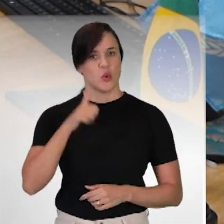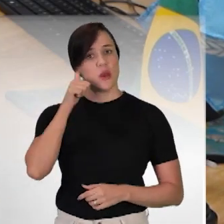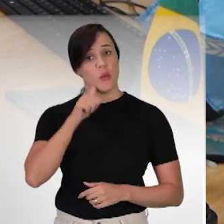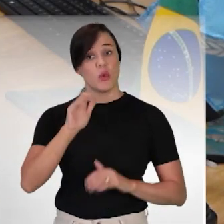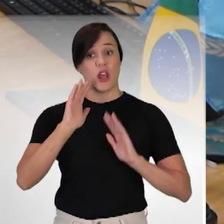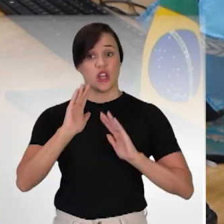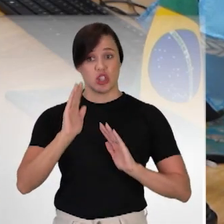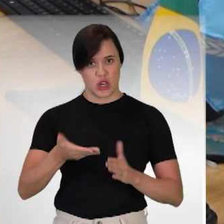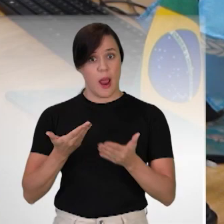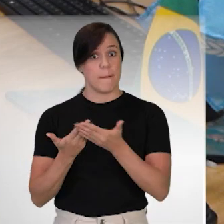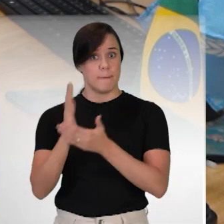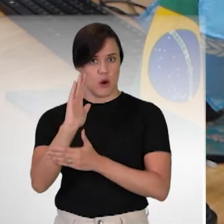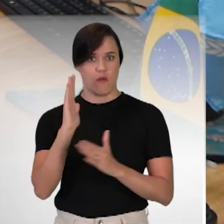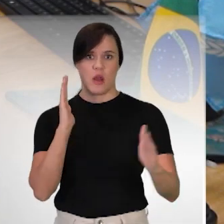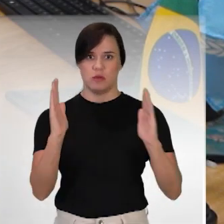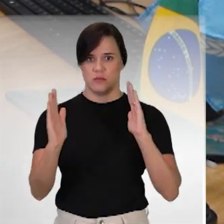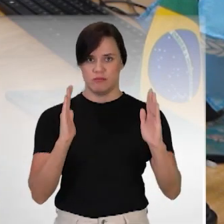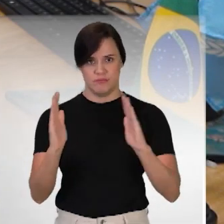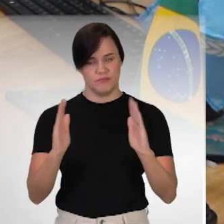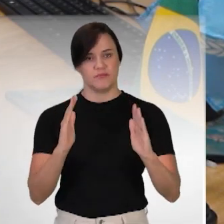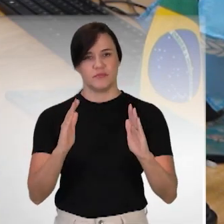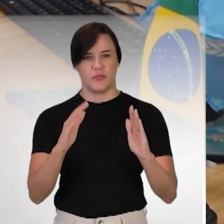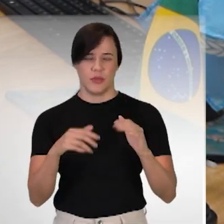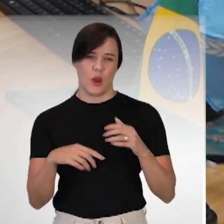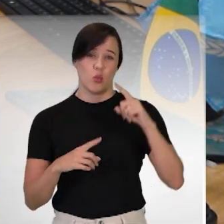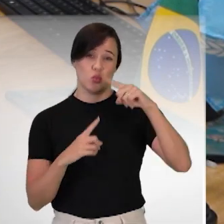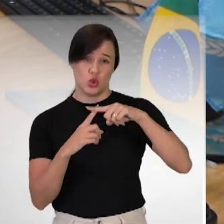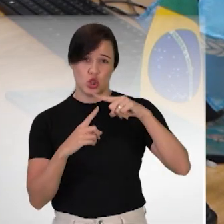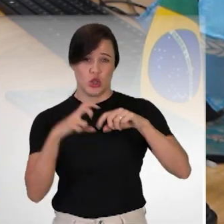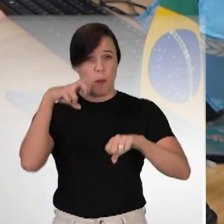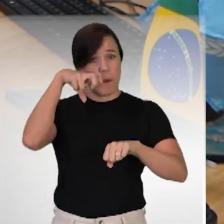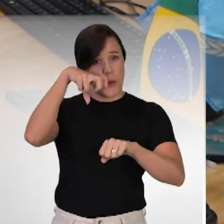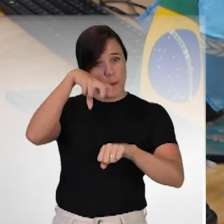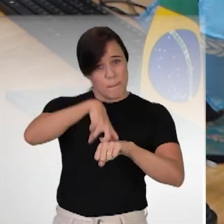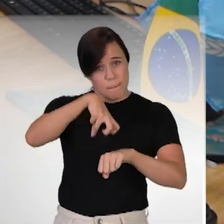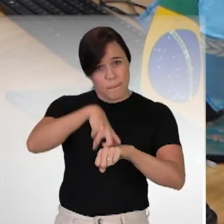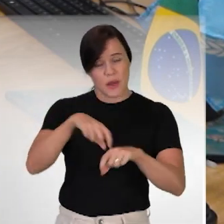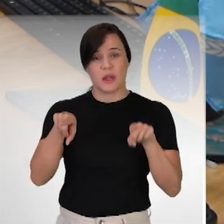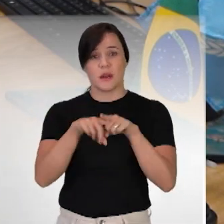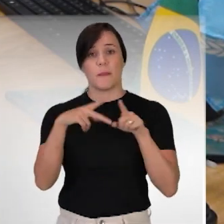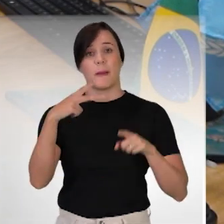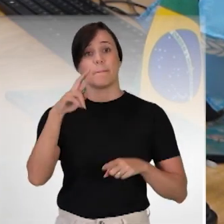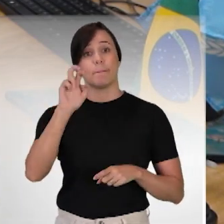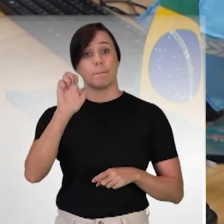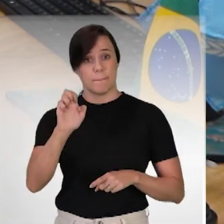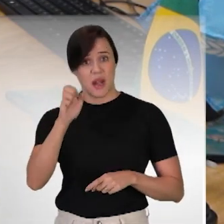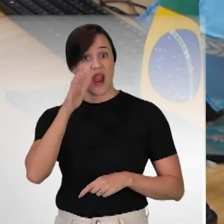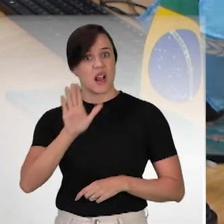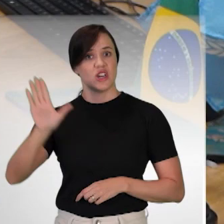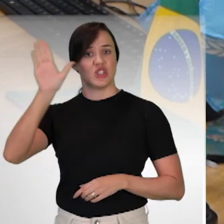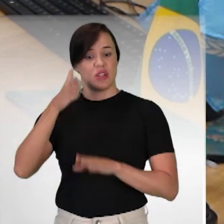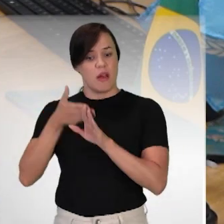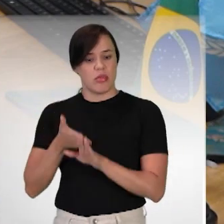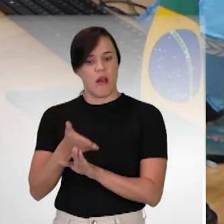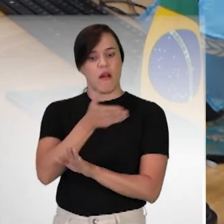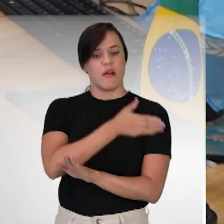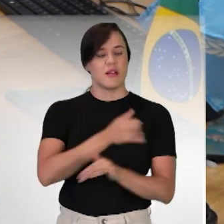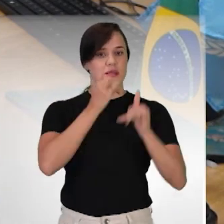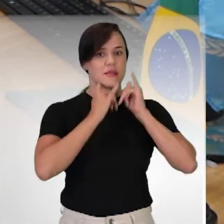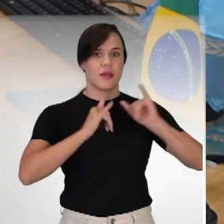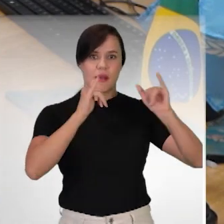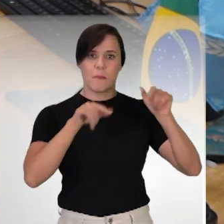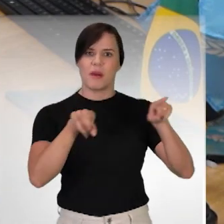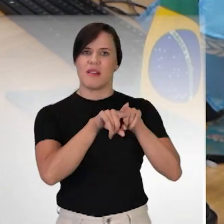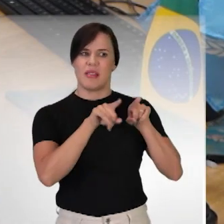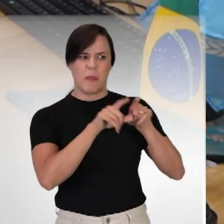aquelas que já têm o mandato eletivo. E o tipo penal vem a alterar para incluir a pré-candidata. Então, período de campanha em que elas também